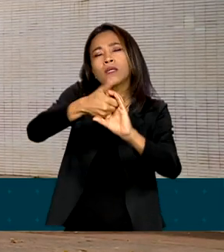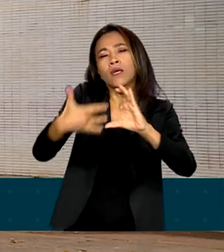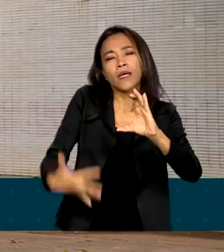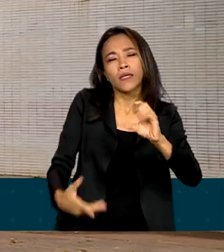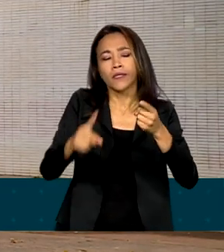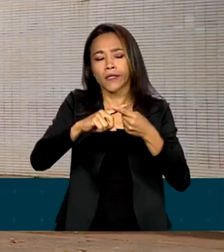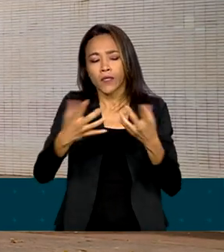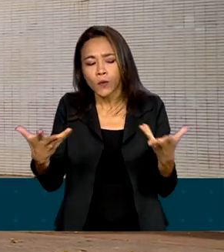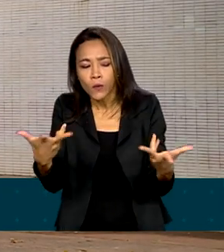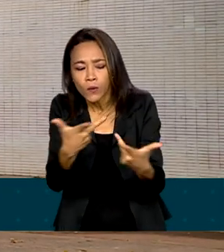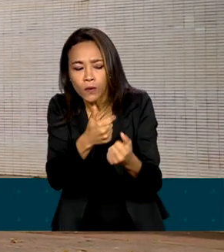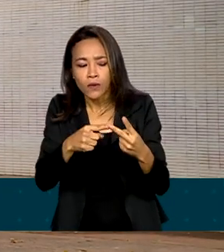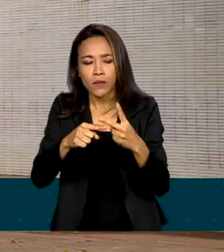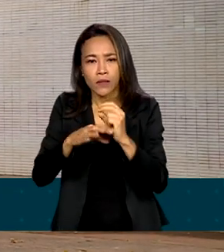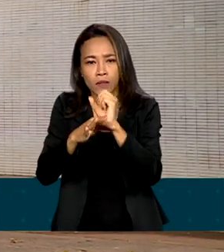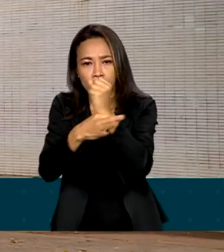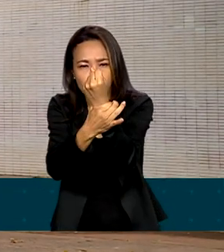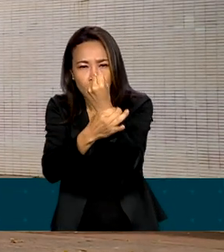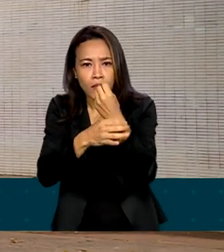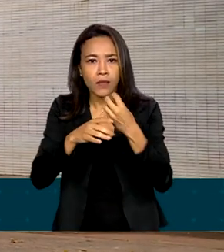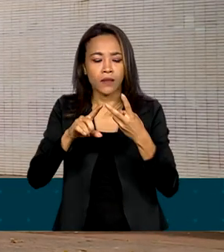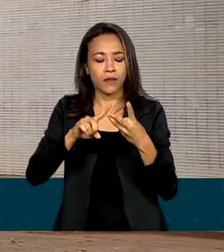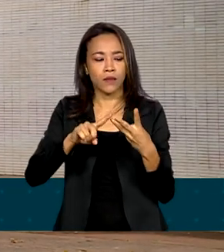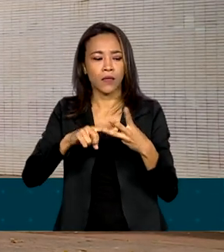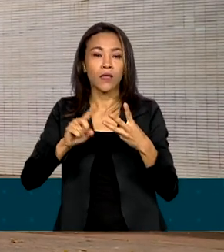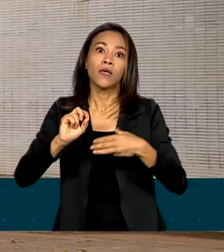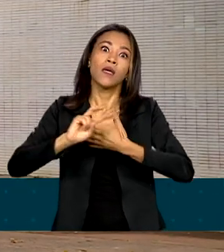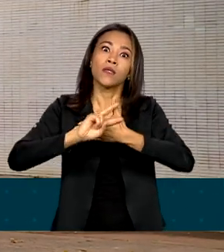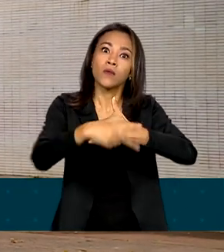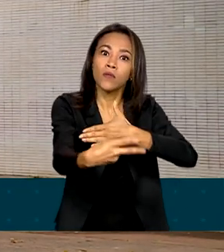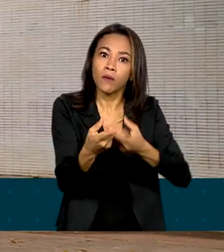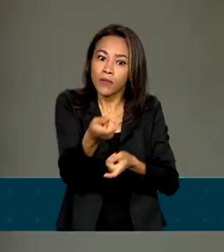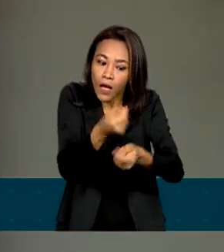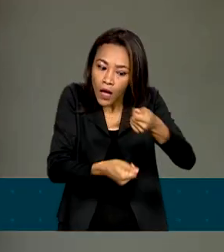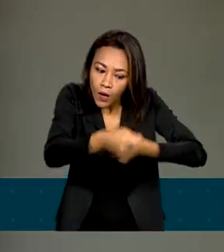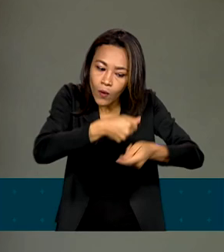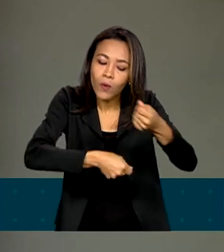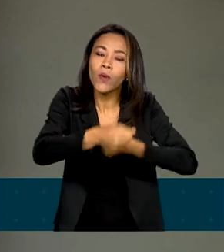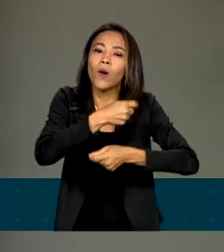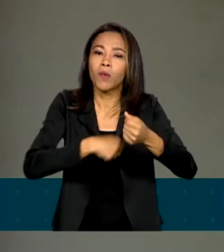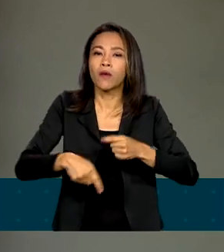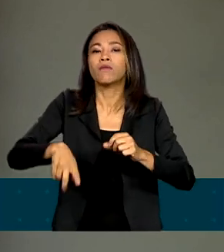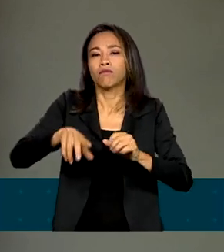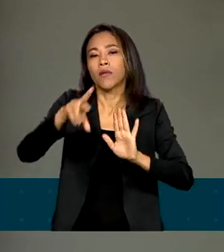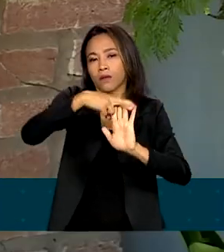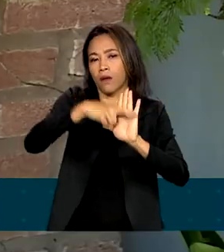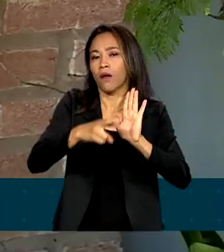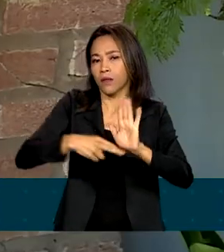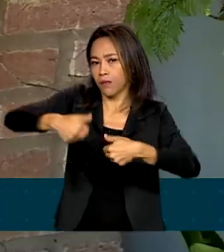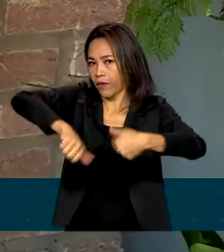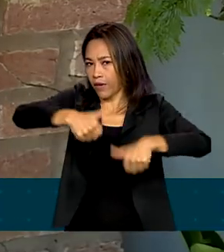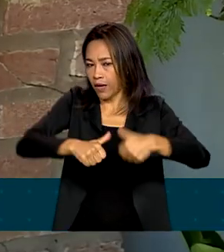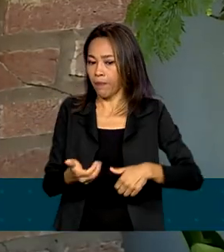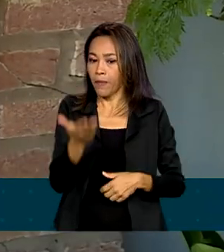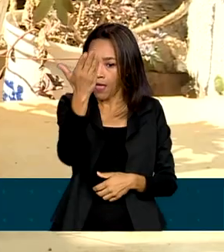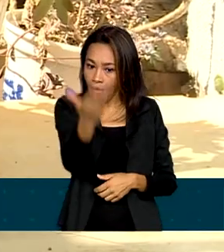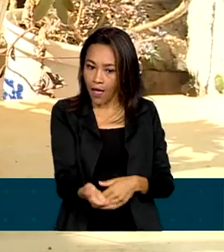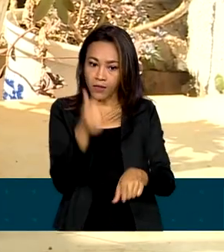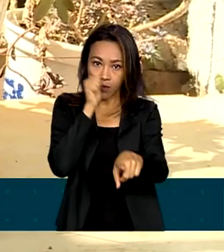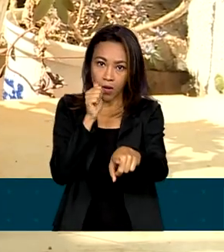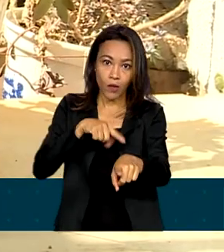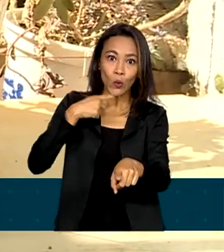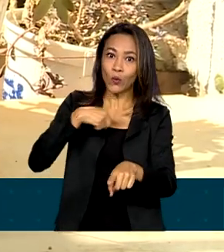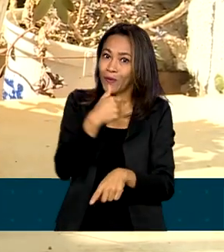eficácia, segurança e impacto econômico da medida. Lília não tem dúvida. Quando a vacina estiver